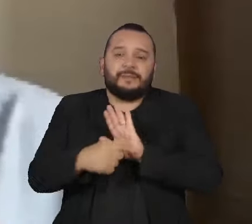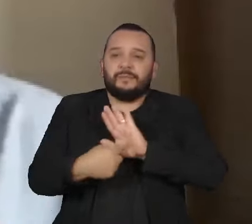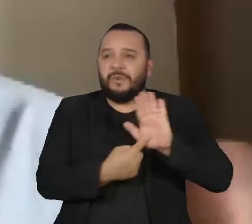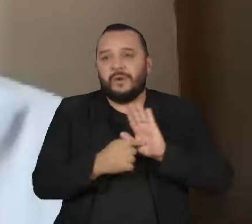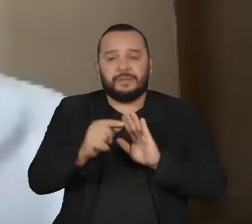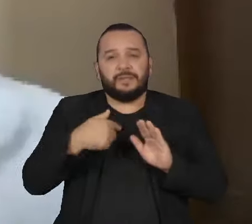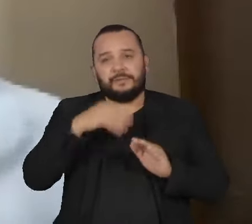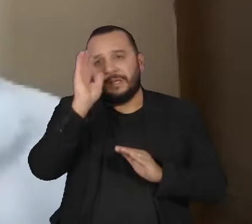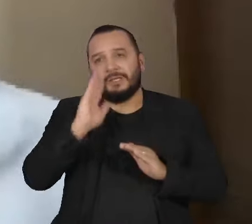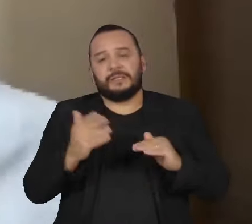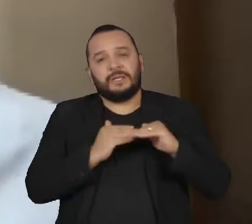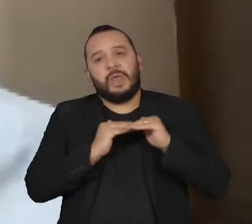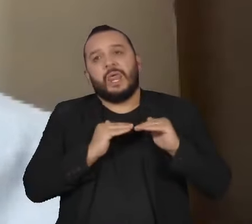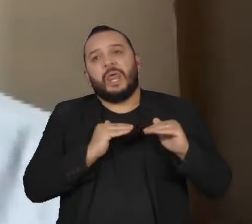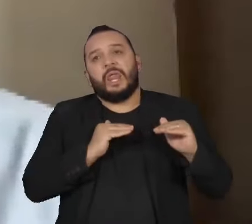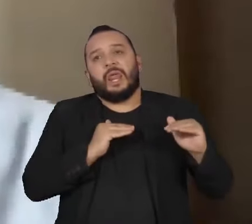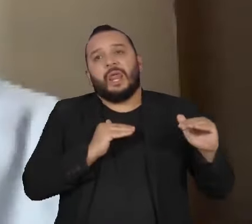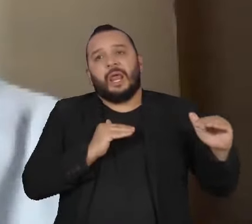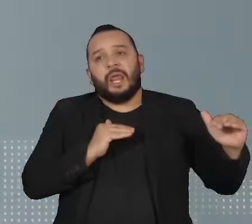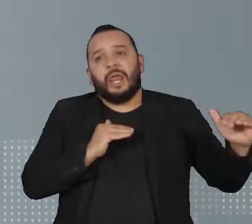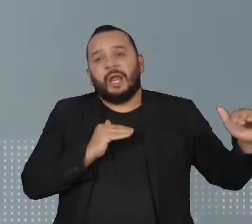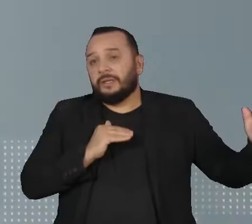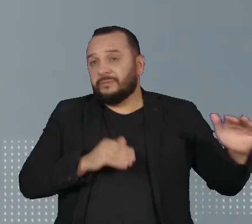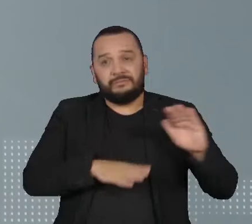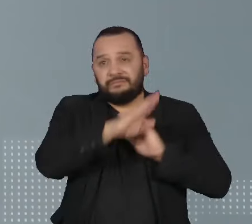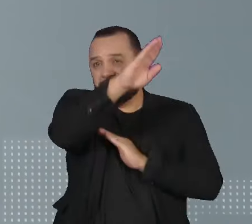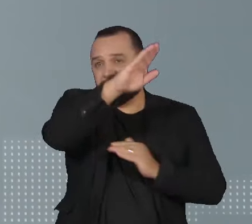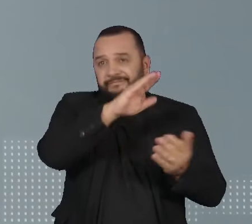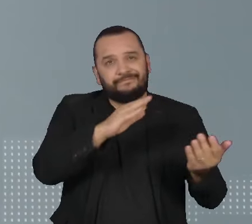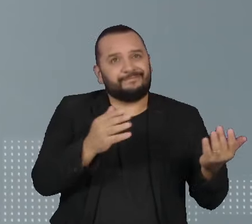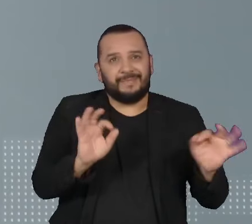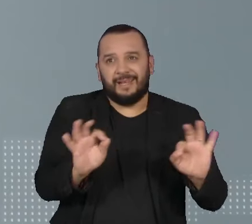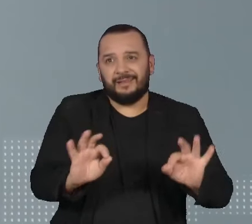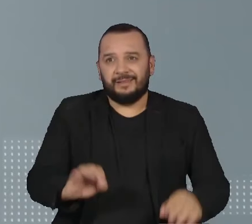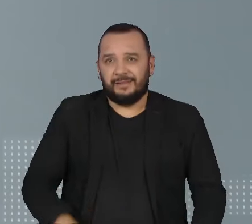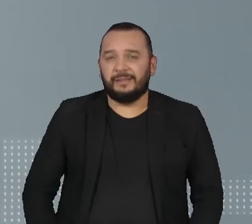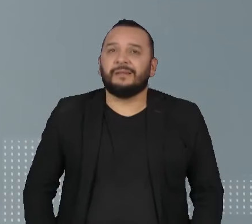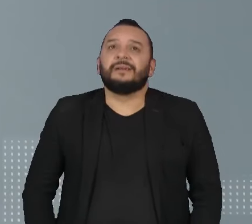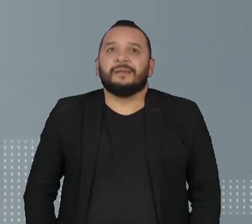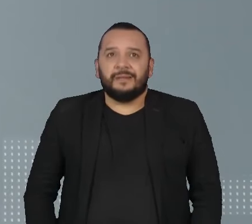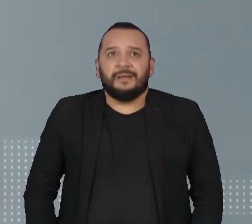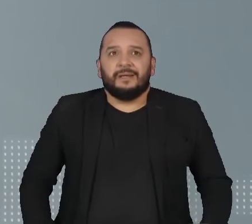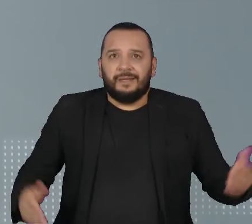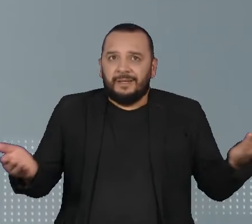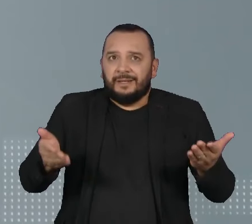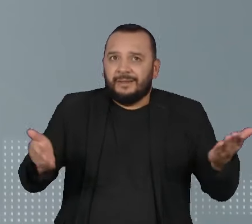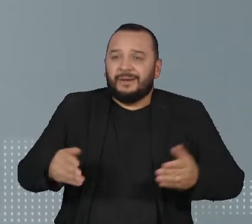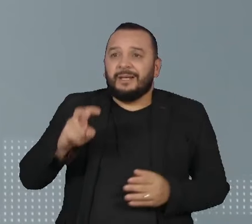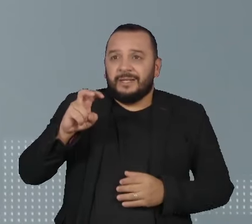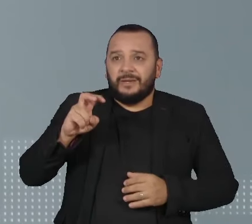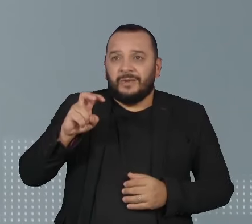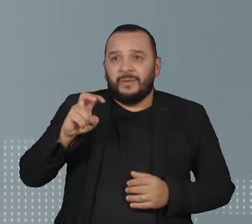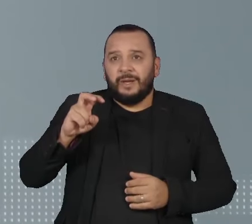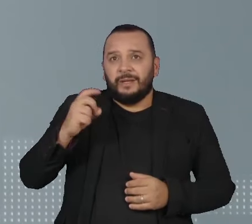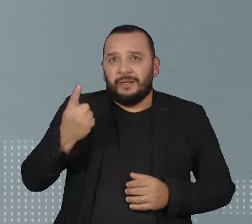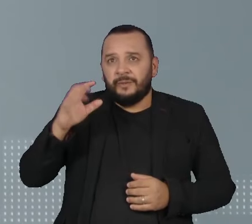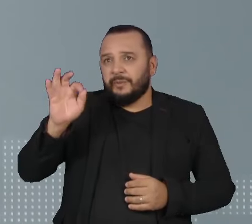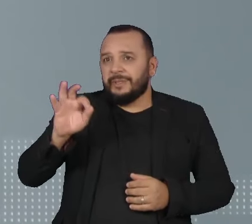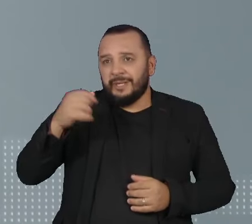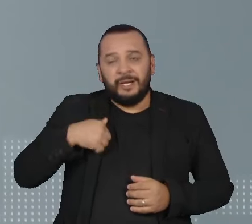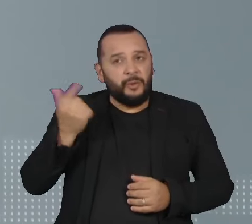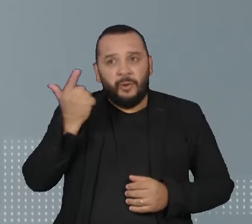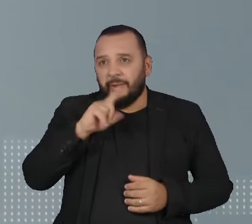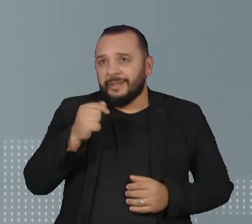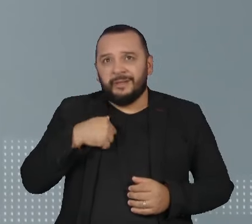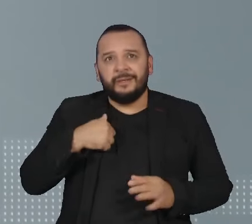isso. O Brasil andou meio de lado nesse período. Nesta edição do levantamento, mais da metade das cidades não alcançou nem